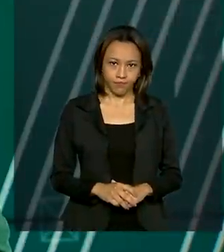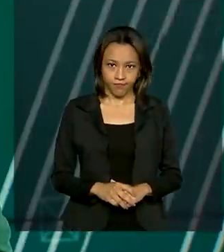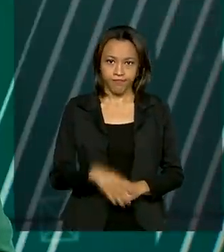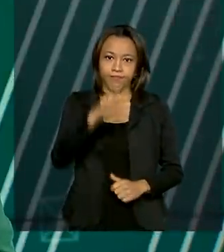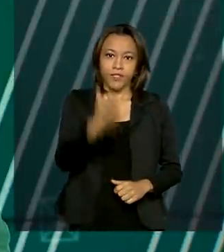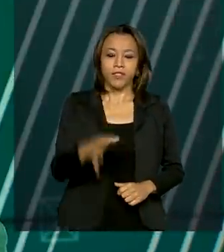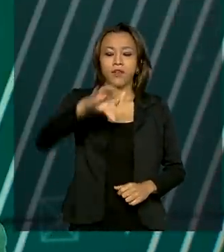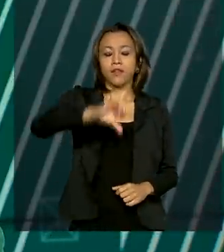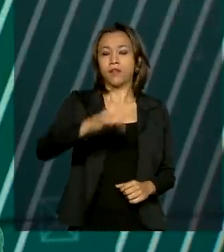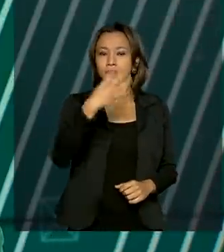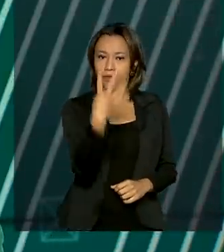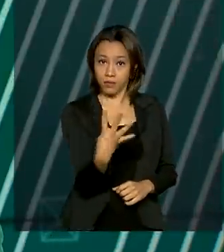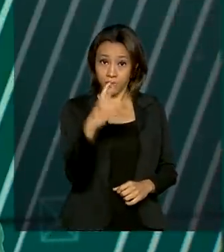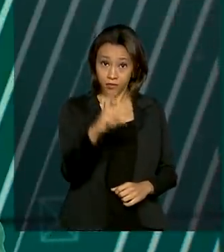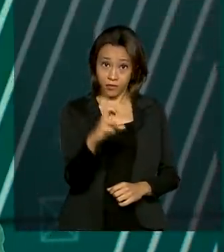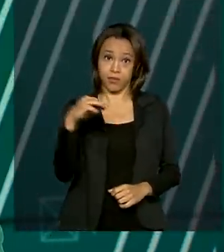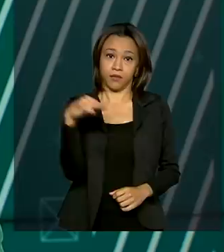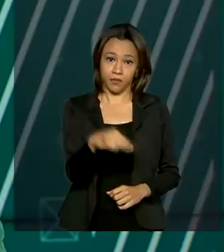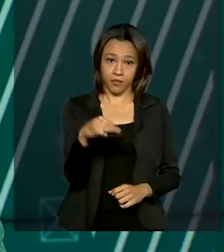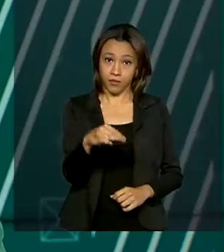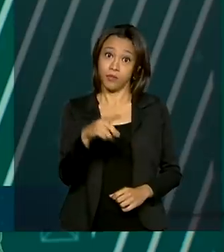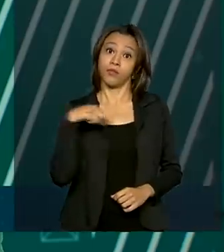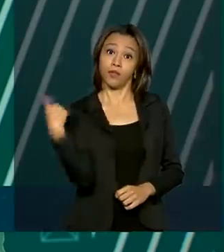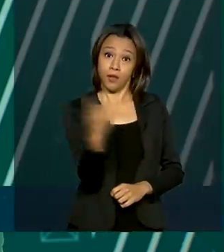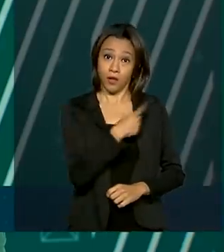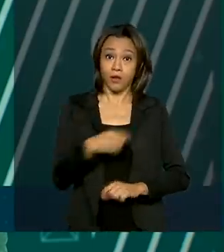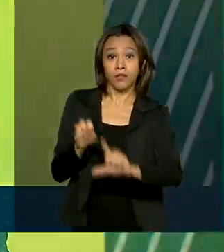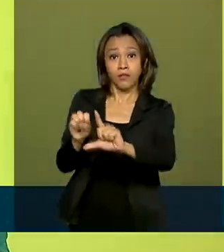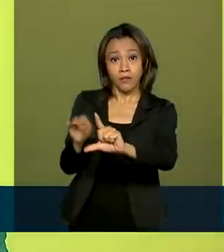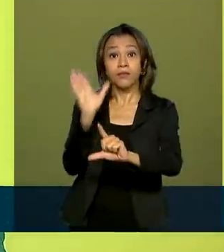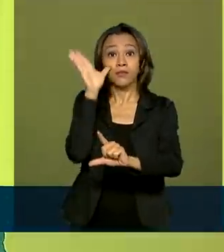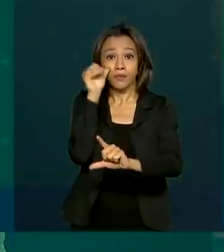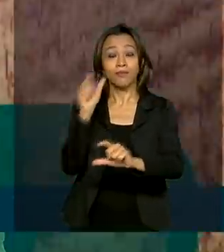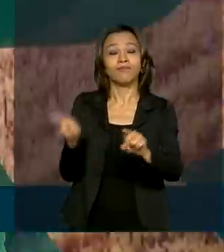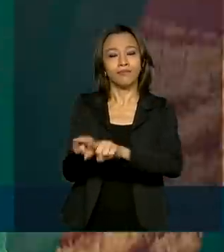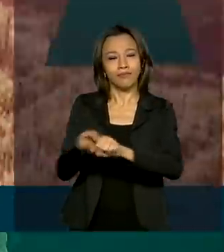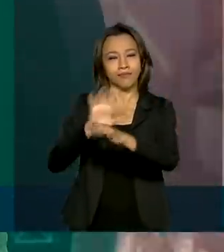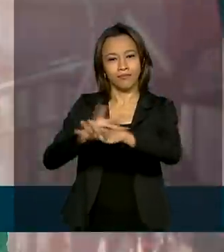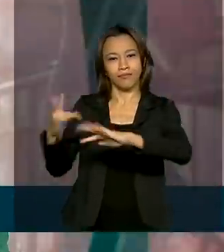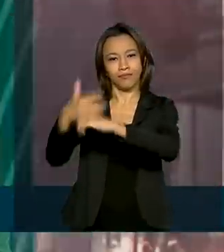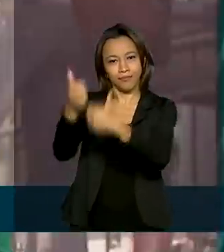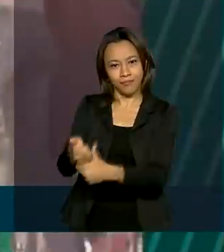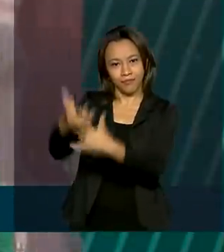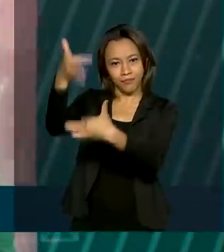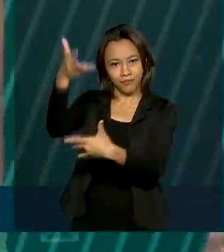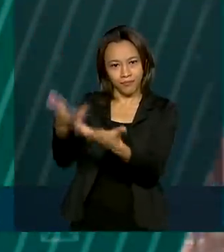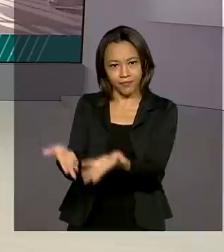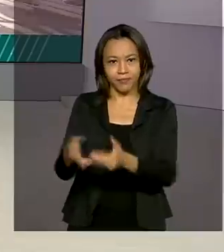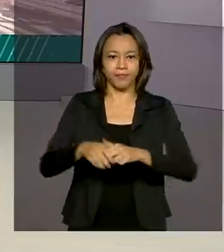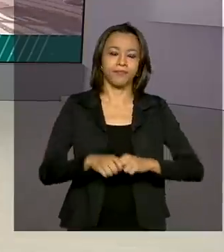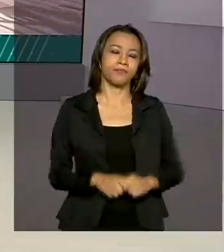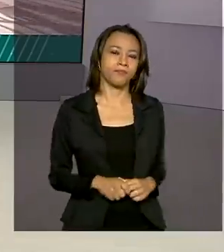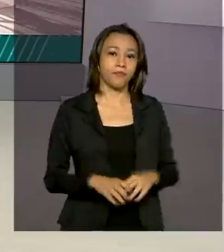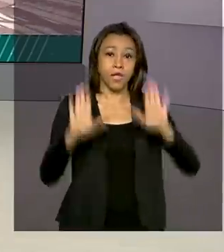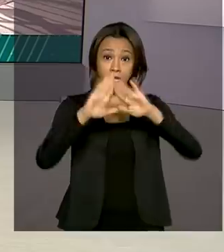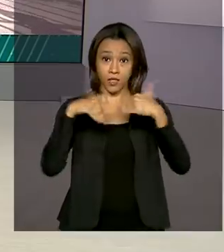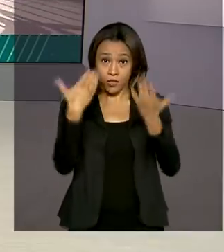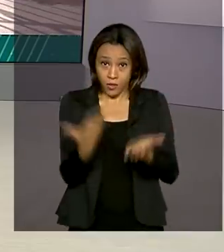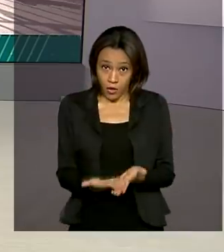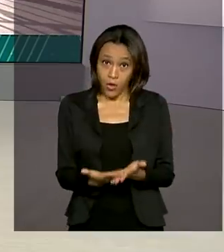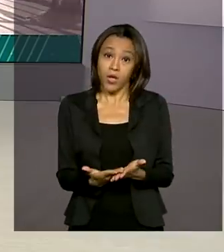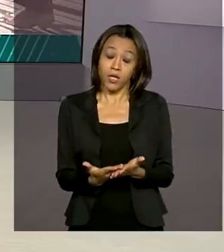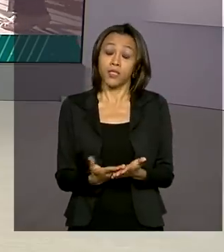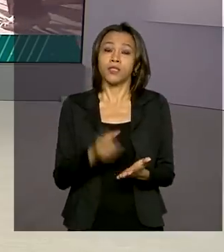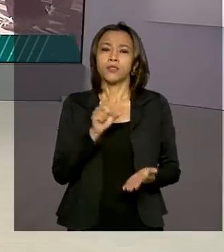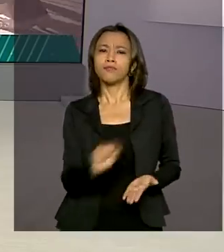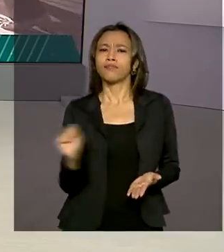São 9 horas e 45 minutos. Nós estamos ao vivo também pelas redes sociais. As escolas